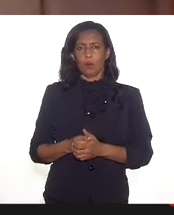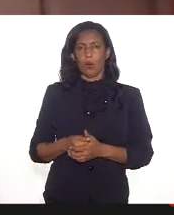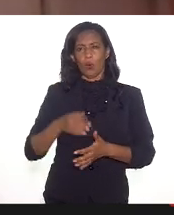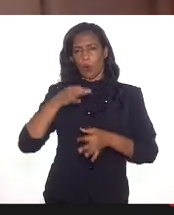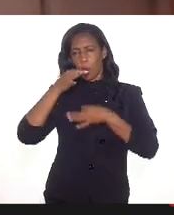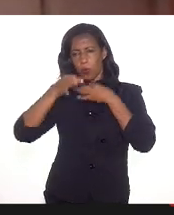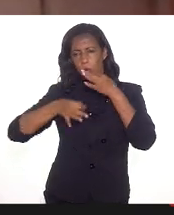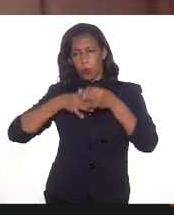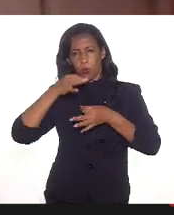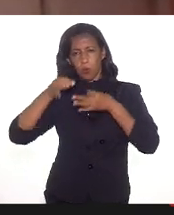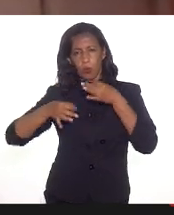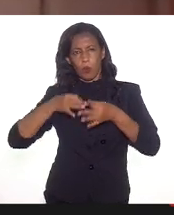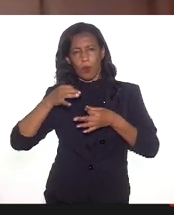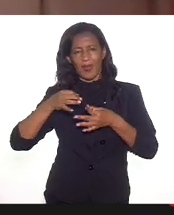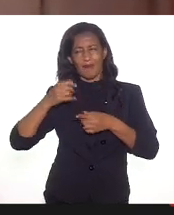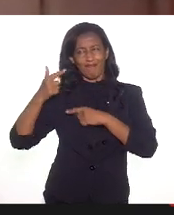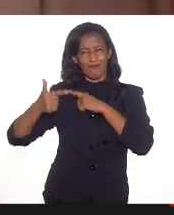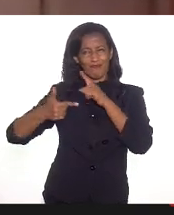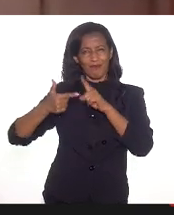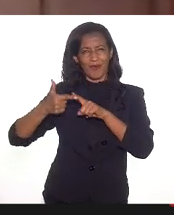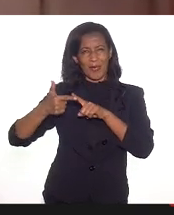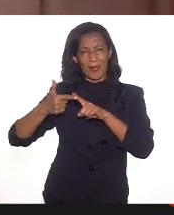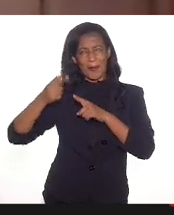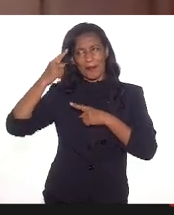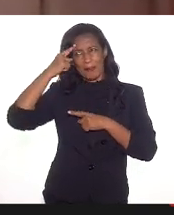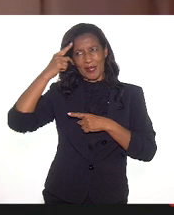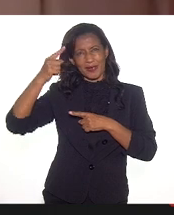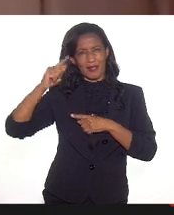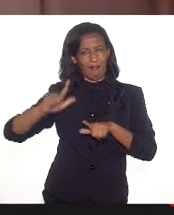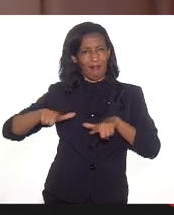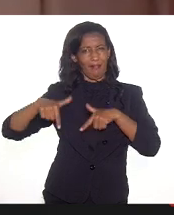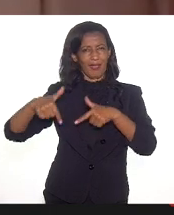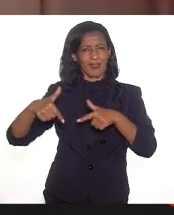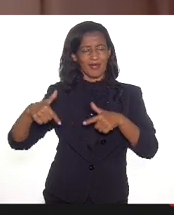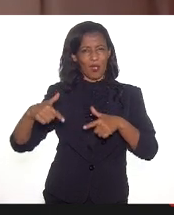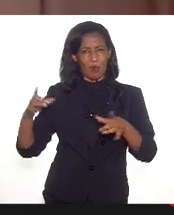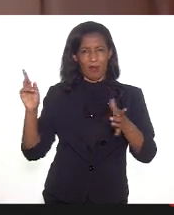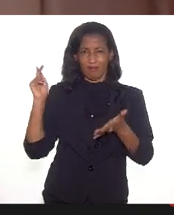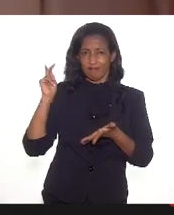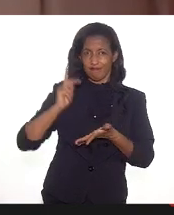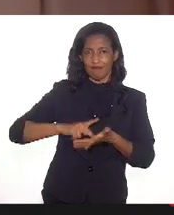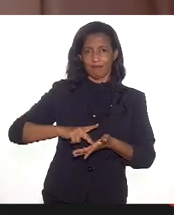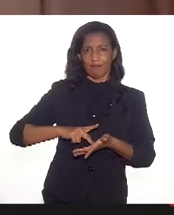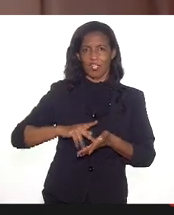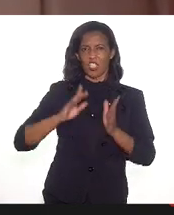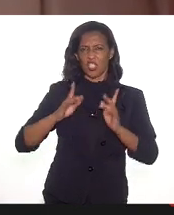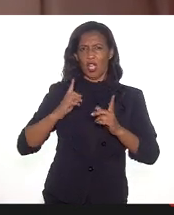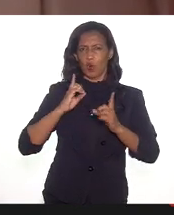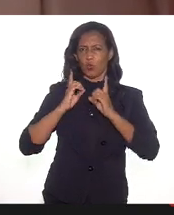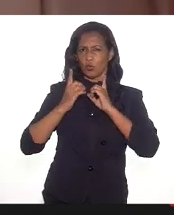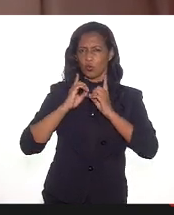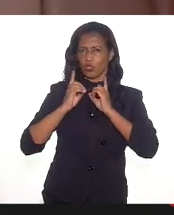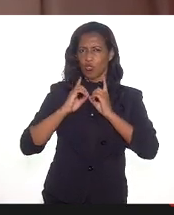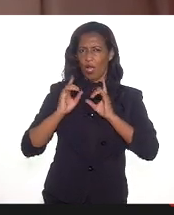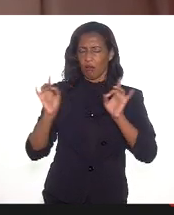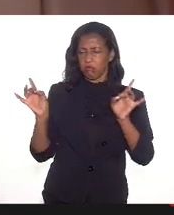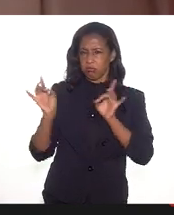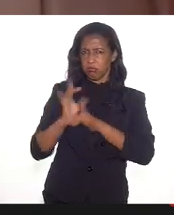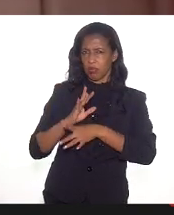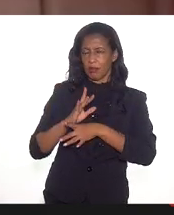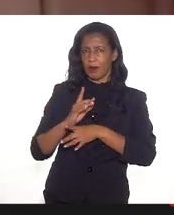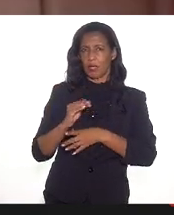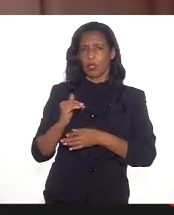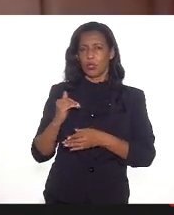segundo momento e pensar ações mais concretas e já garantir um diálogo mais efetivo